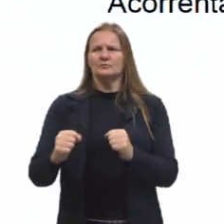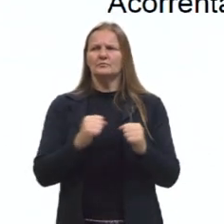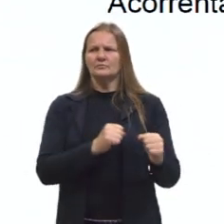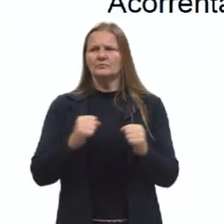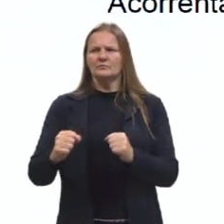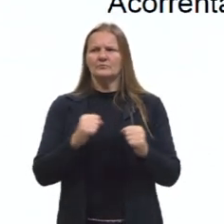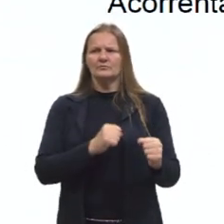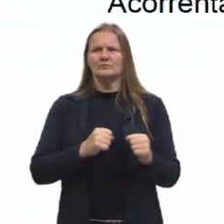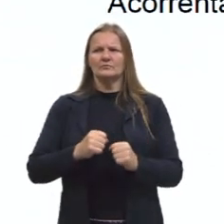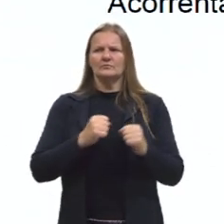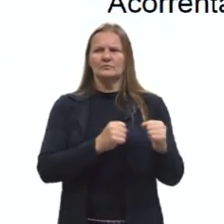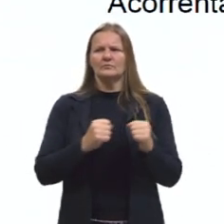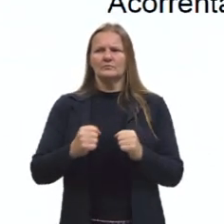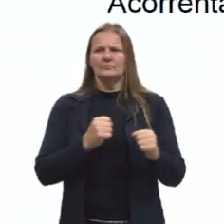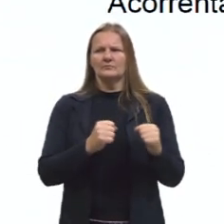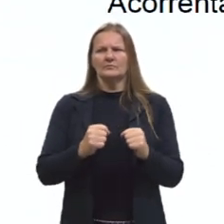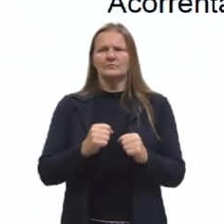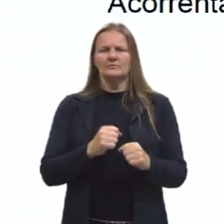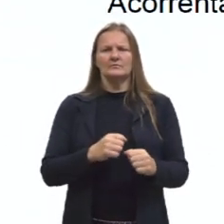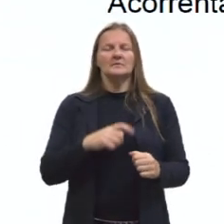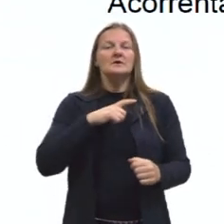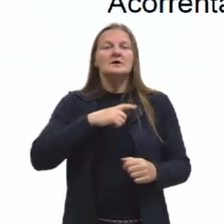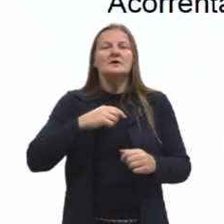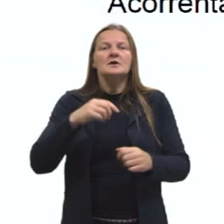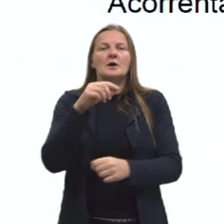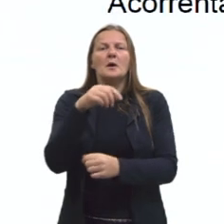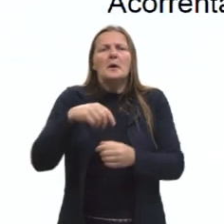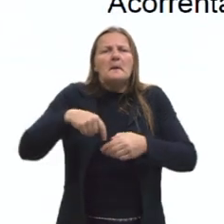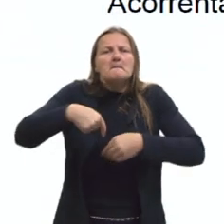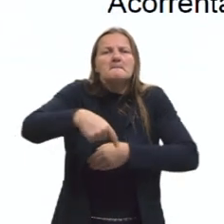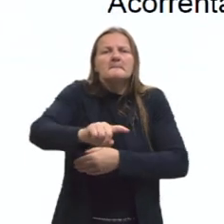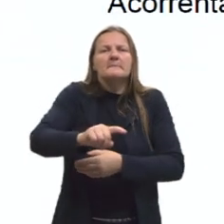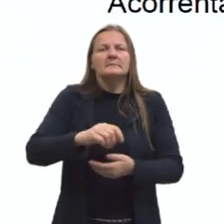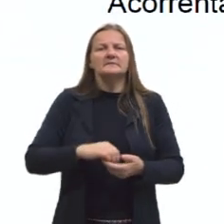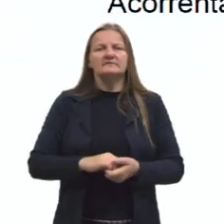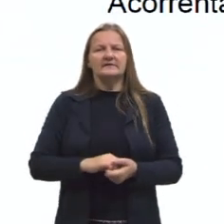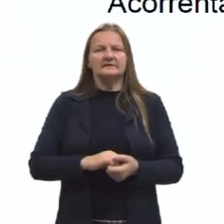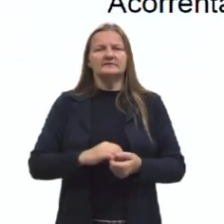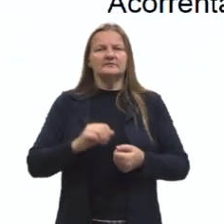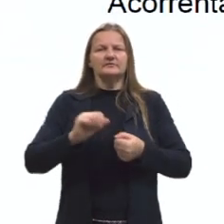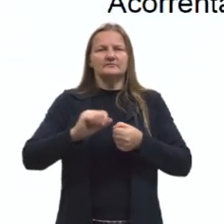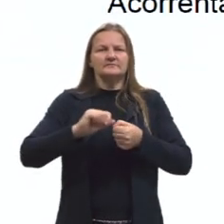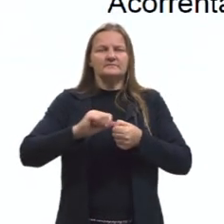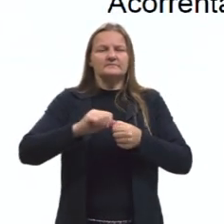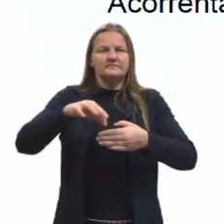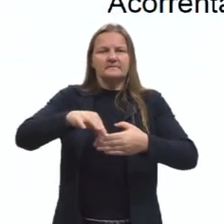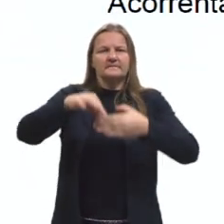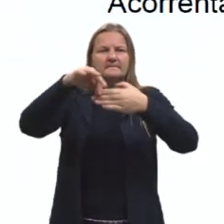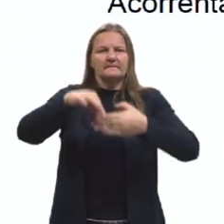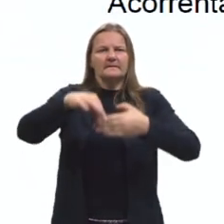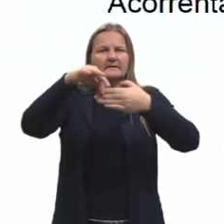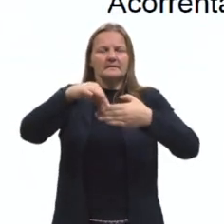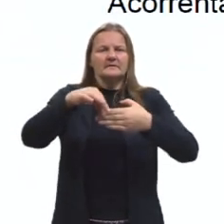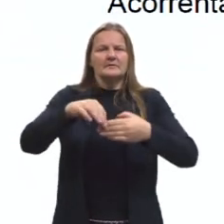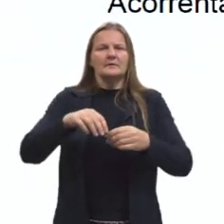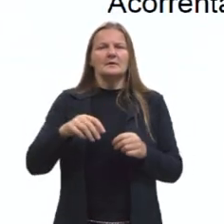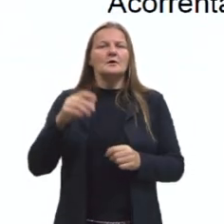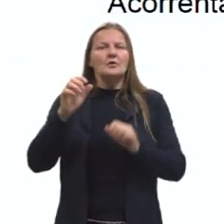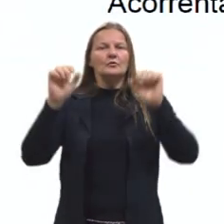chega, Zumba é quem manda. Então, ele está falando aqui do líder do quilombo dos Palmares,